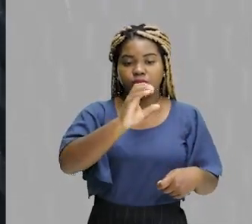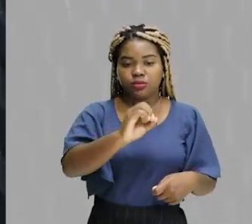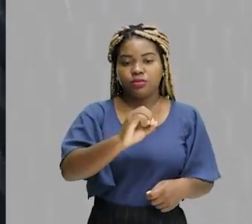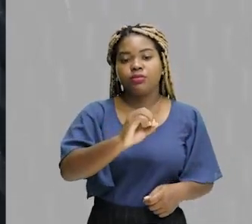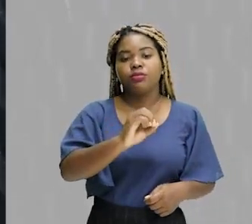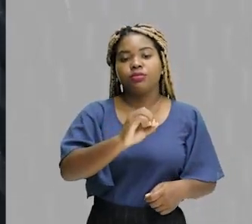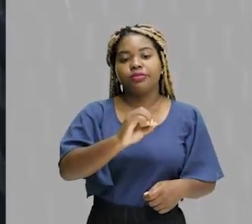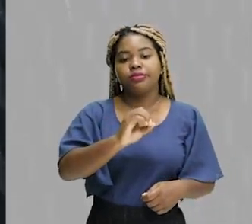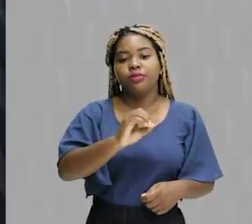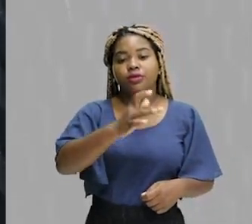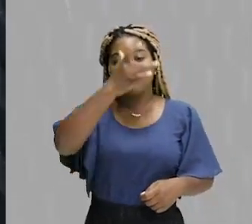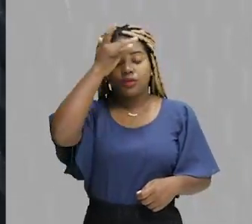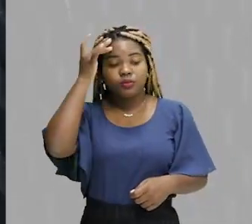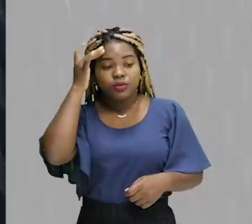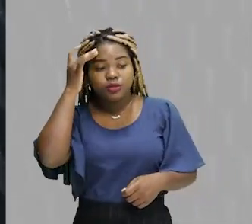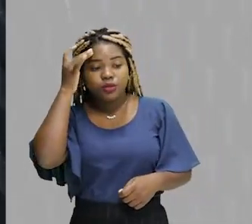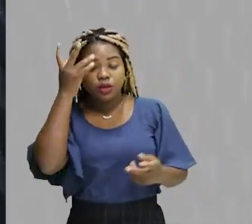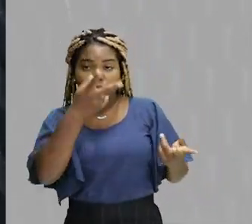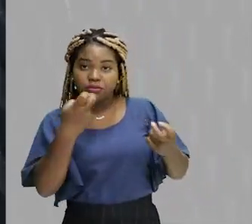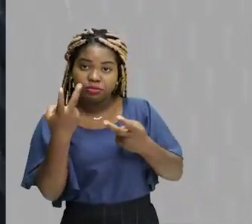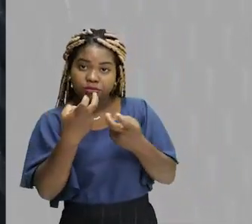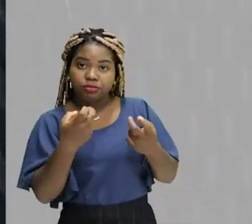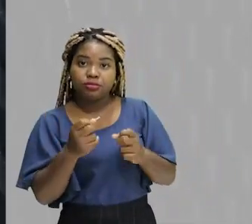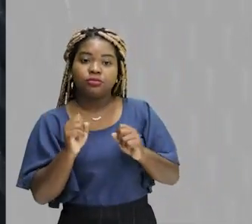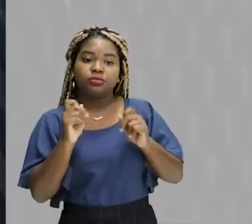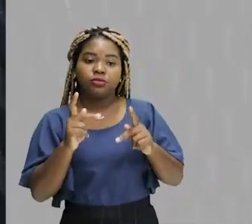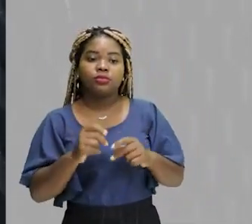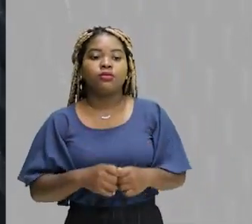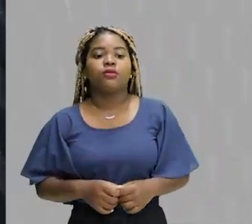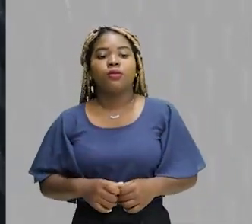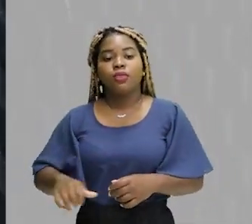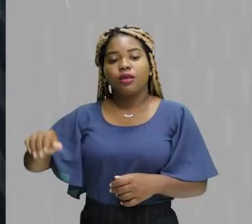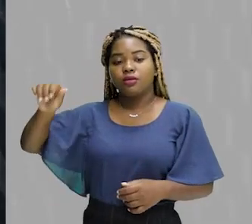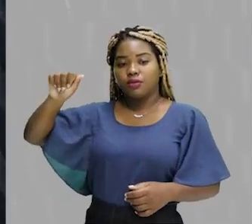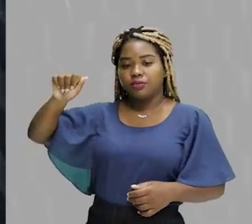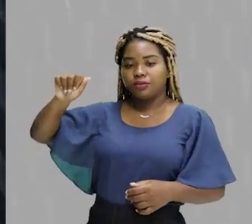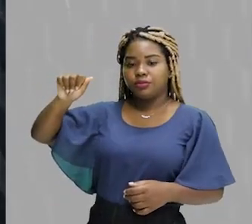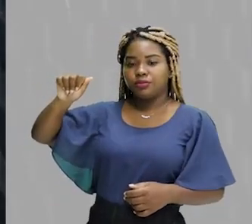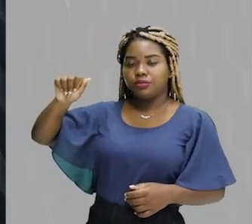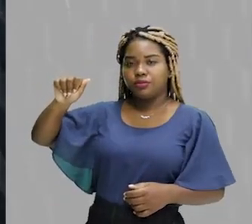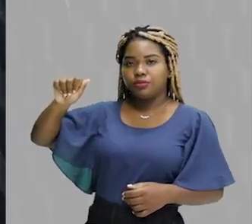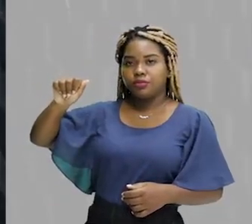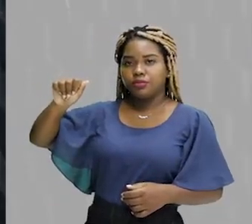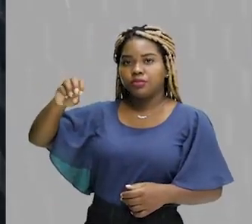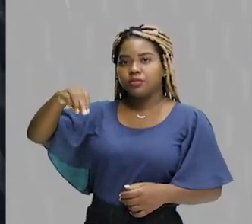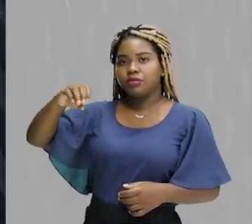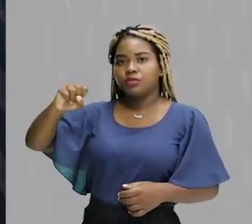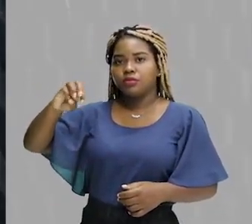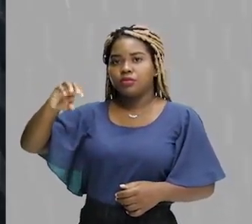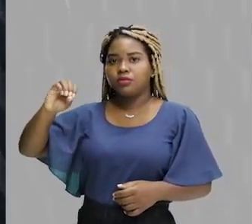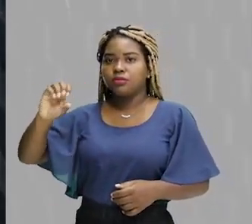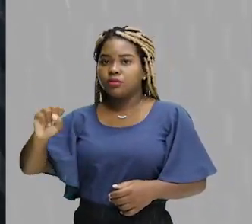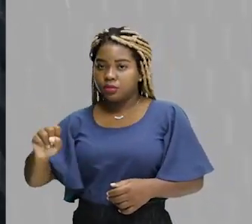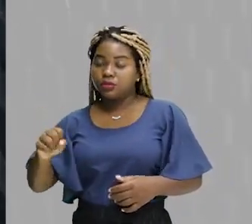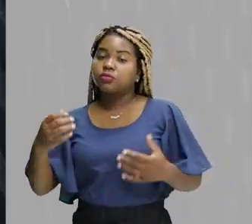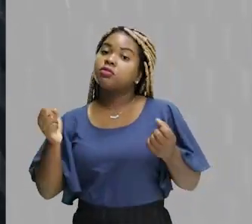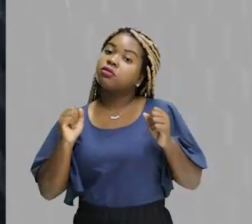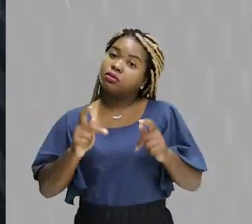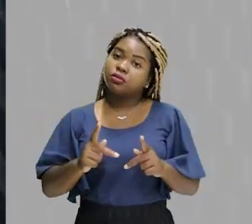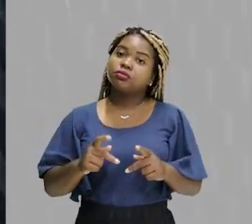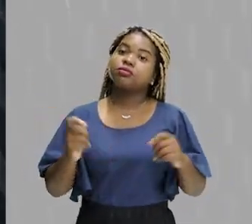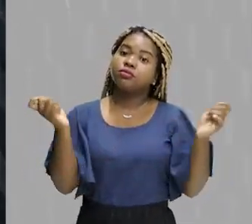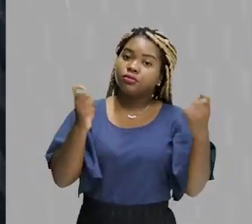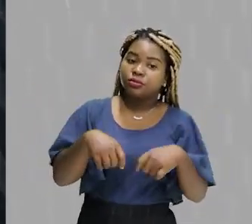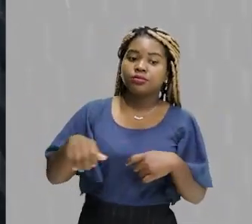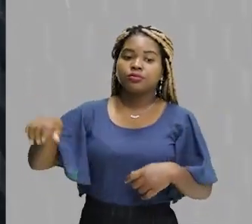sendo escrito aqui. Onde eu tenho o objeto? Na letra A. Eu posso terminar nós mesmos? Posso. Então, nós vamos marcar a letra A